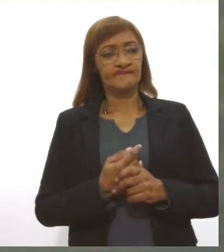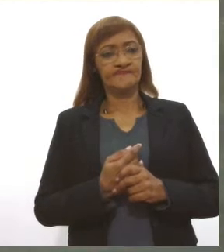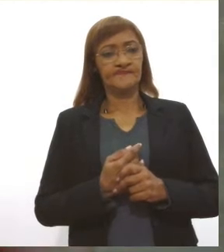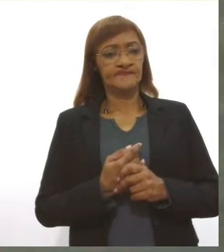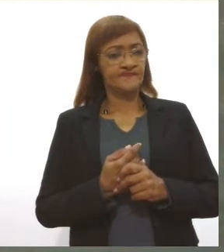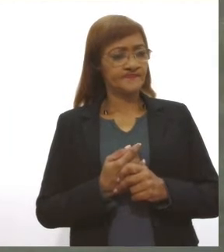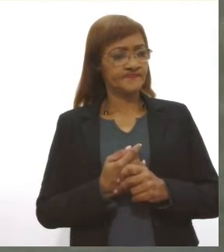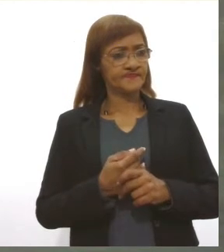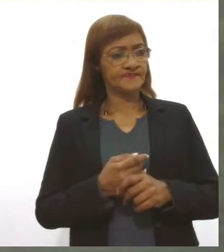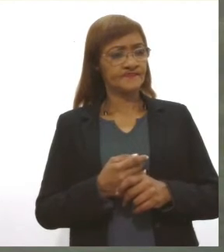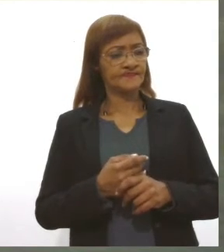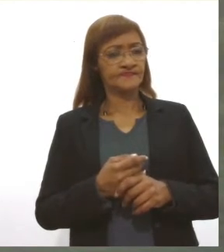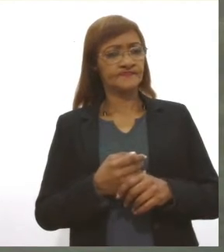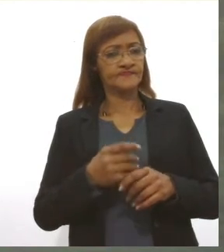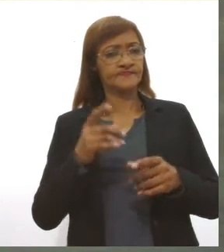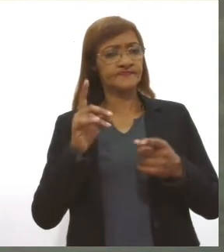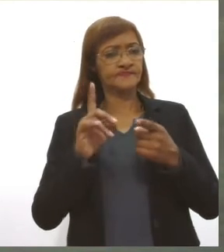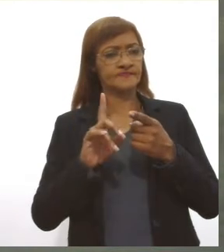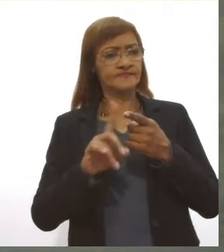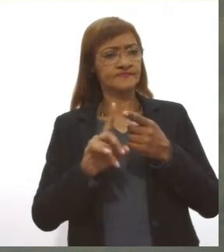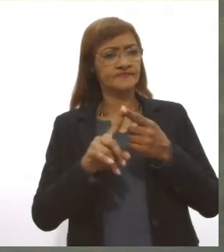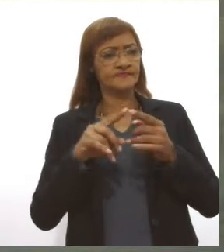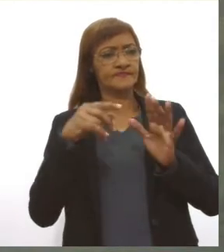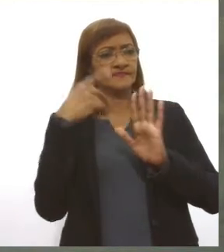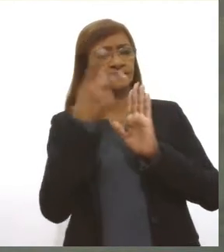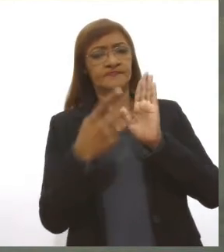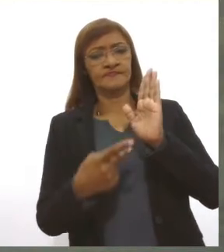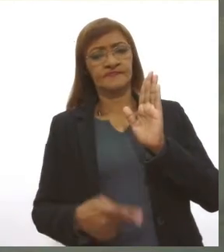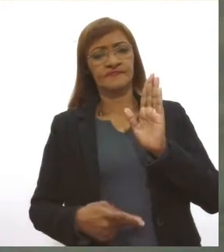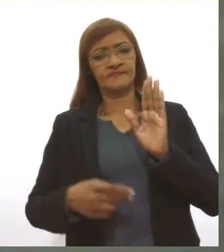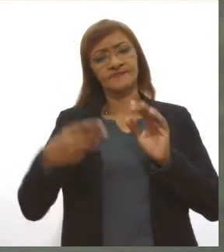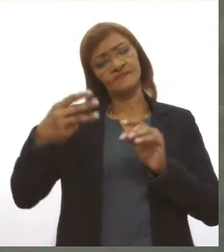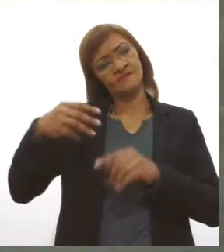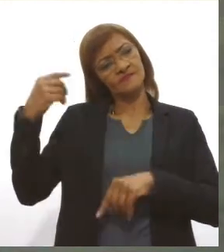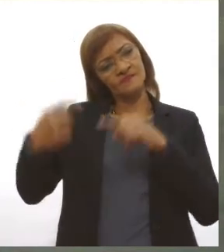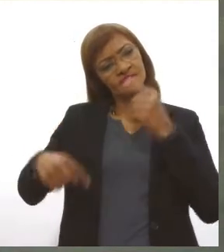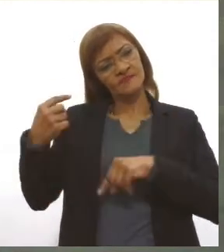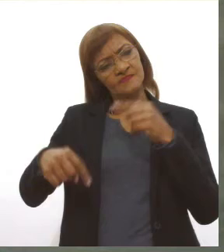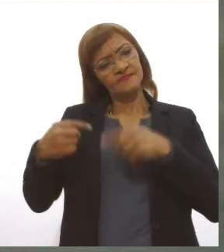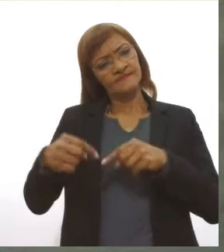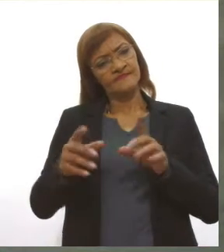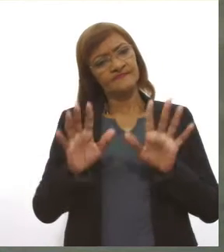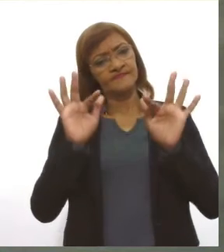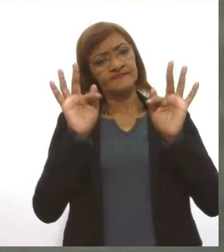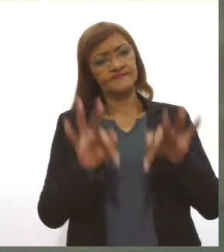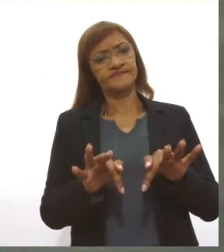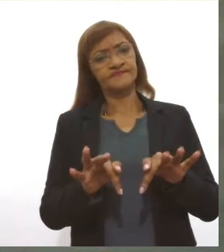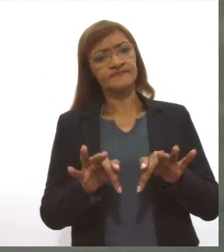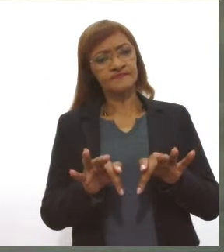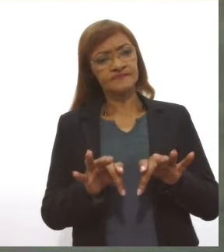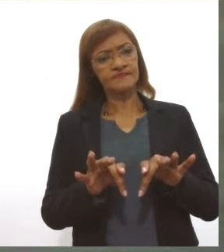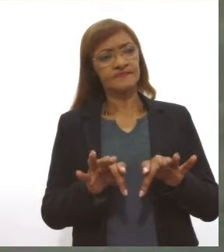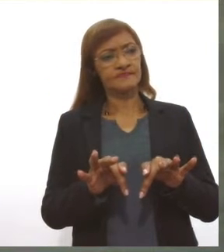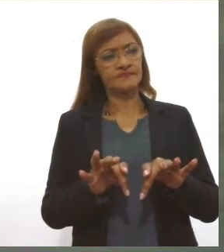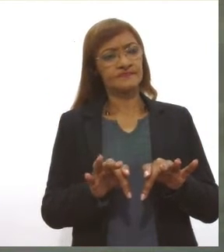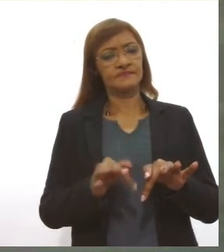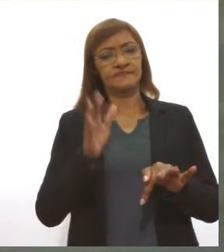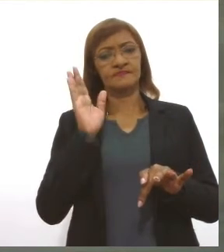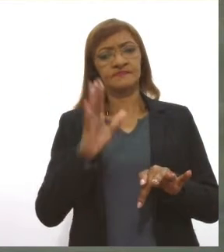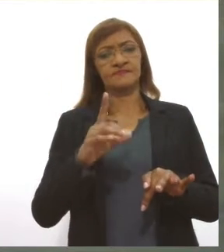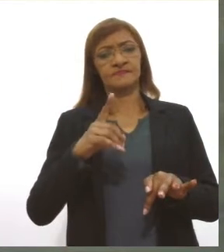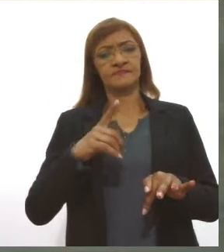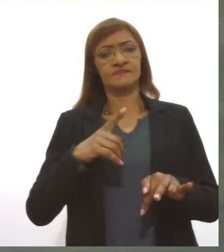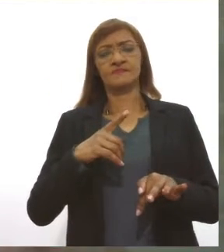discussões, e o projeto hoje da lei orçamentária está em terceira discussão, discussão final, estimando a receita e fixando as